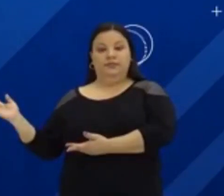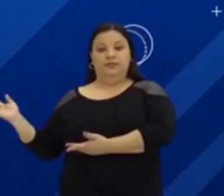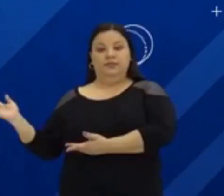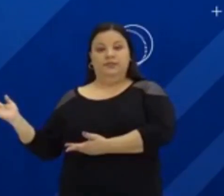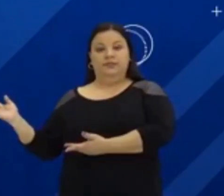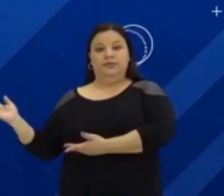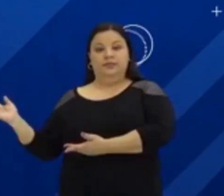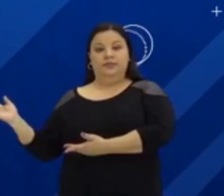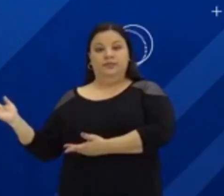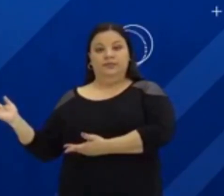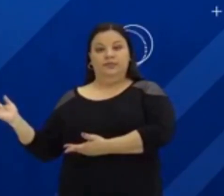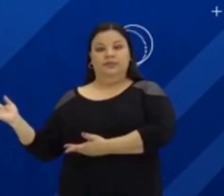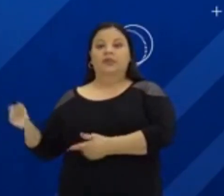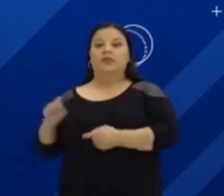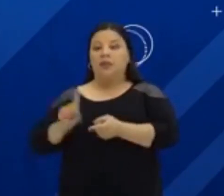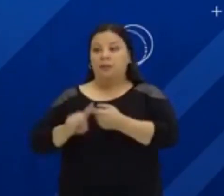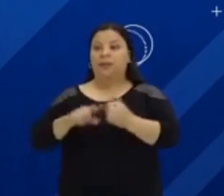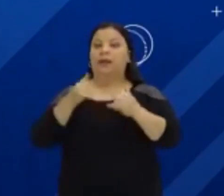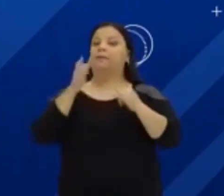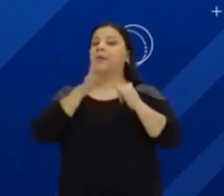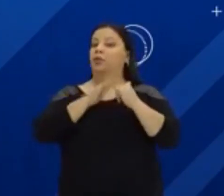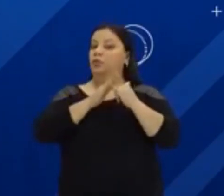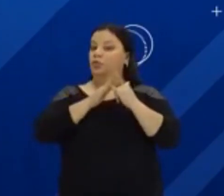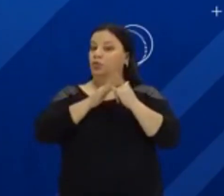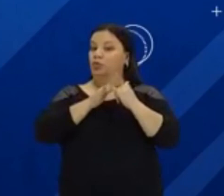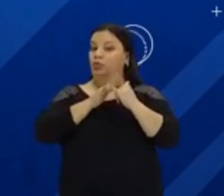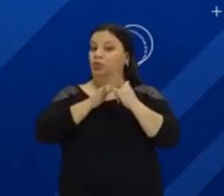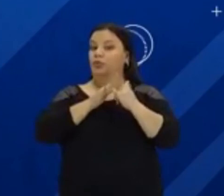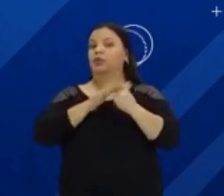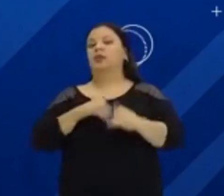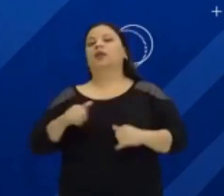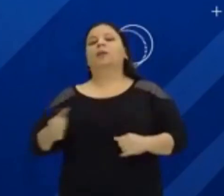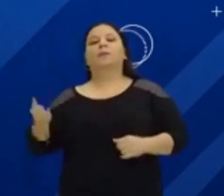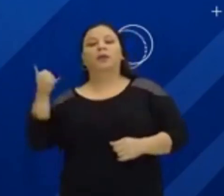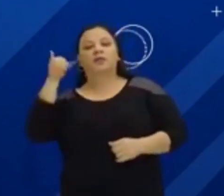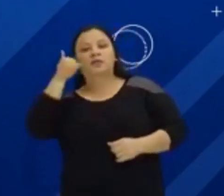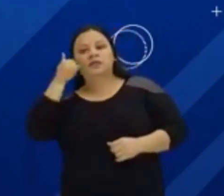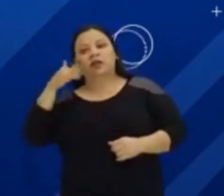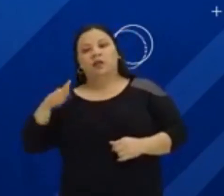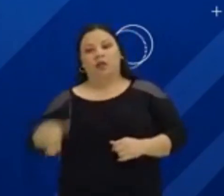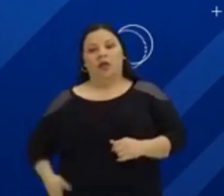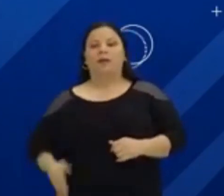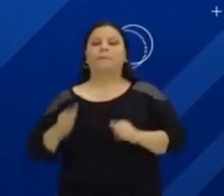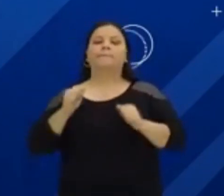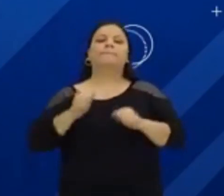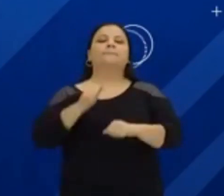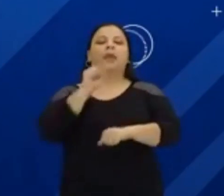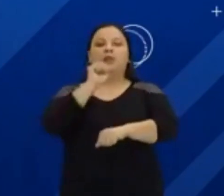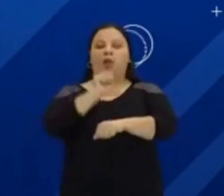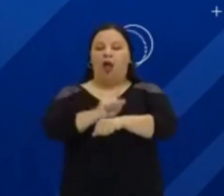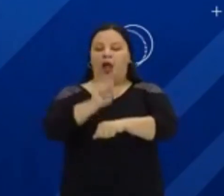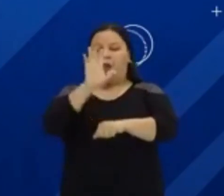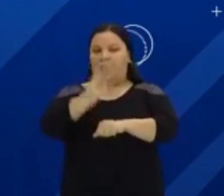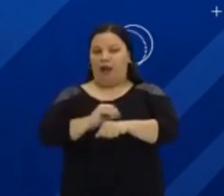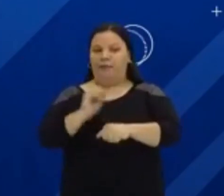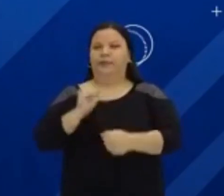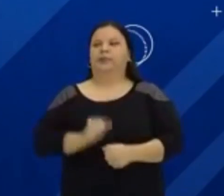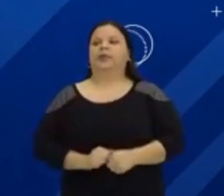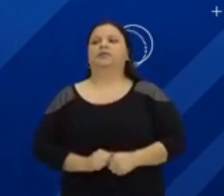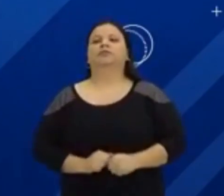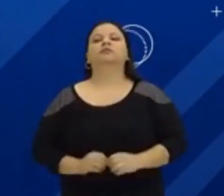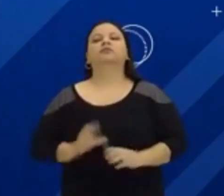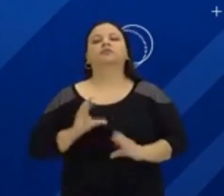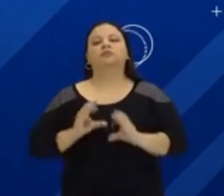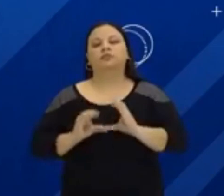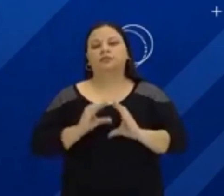pelo youtube até mesmo direto do seu celular baixo aplicativo cultura rede de comunicação as nossas